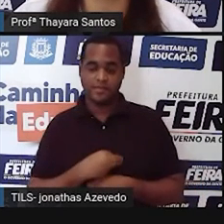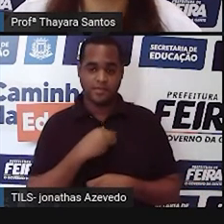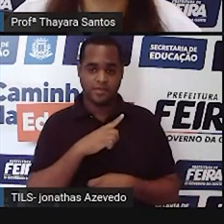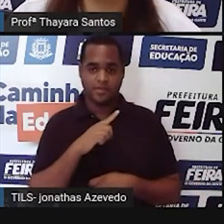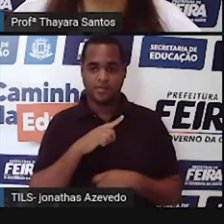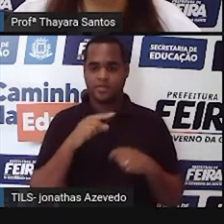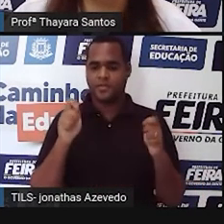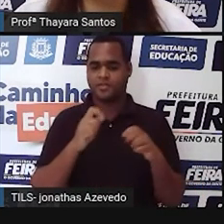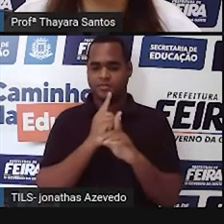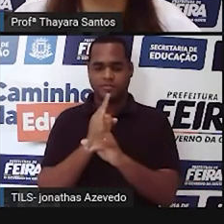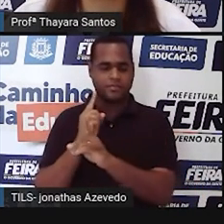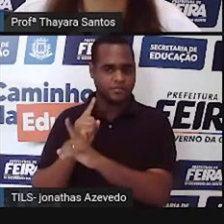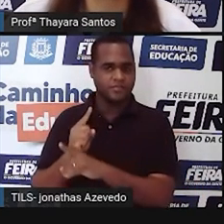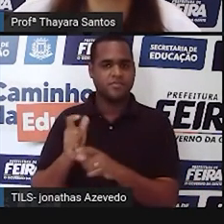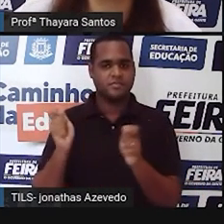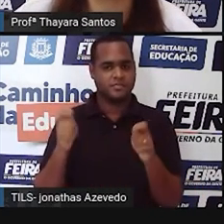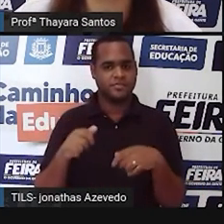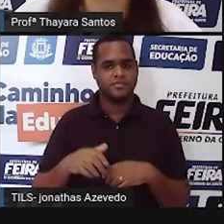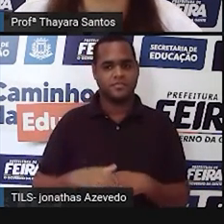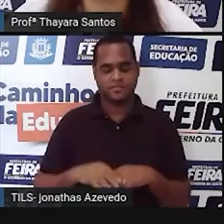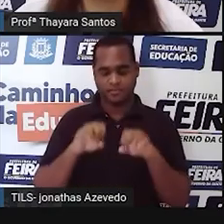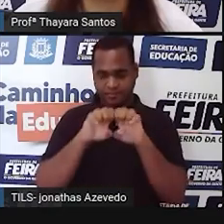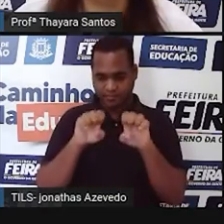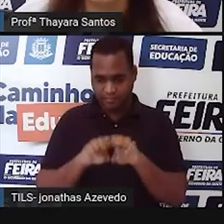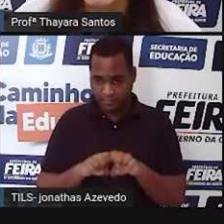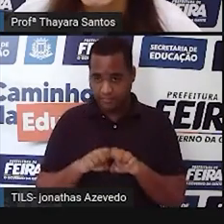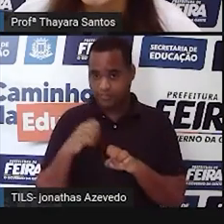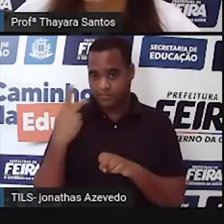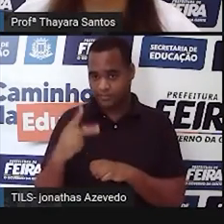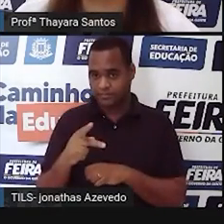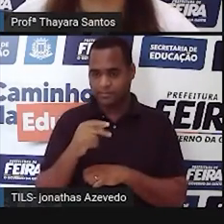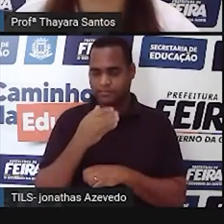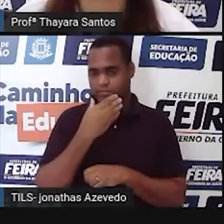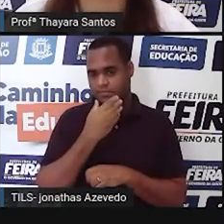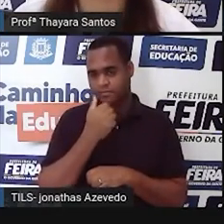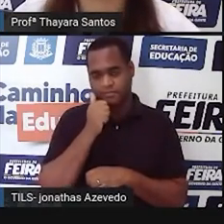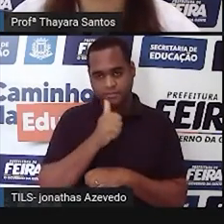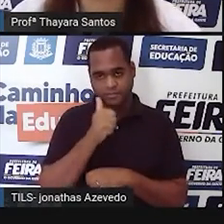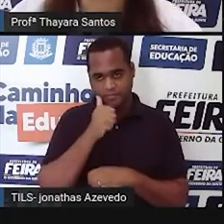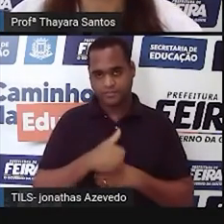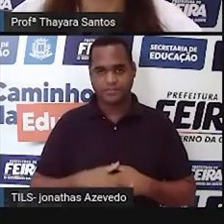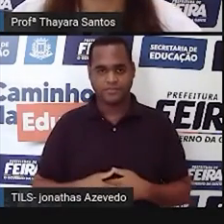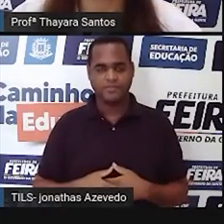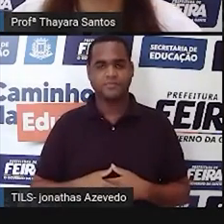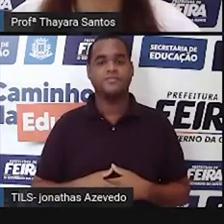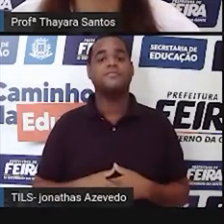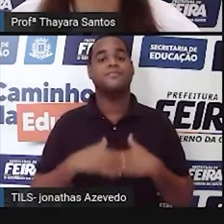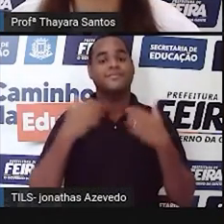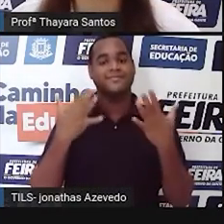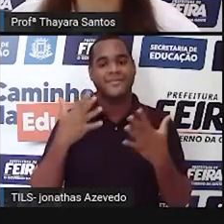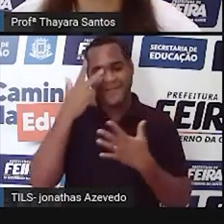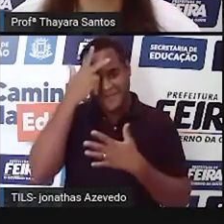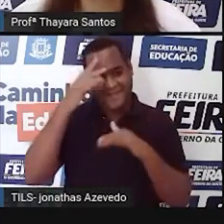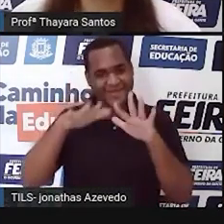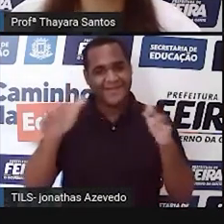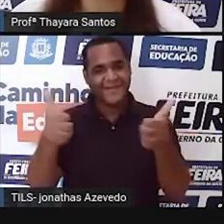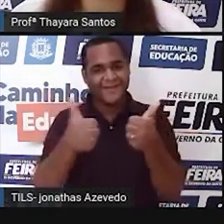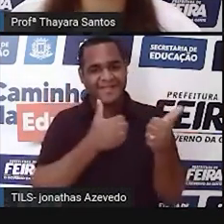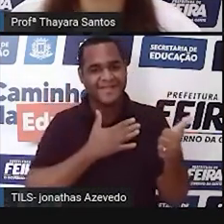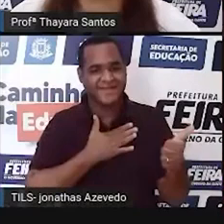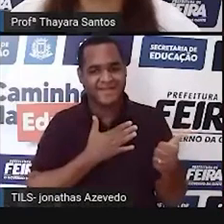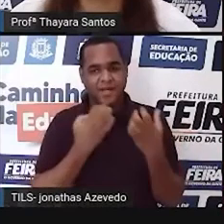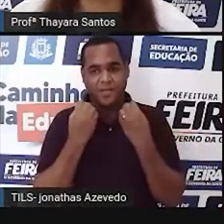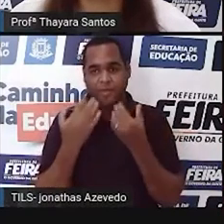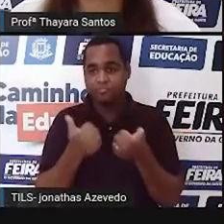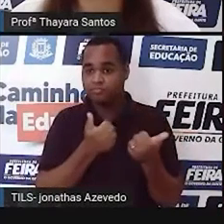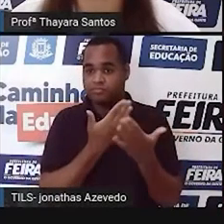encontrar o ovócito lá na estrutura reprodutiva feminina. E aí, pessoal, vocês gostaram do que a gente